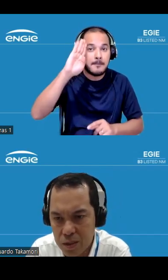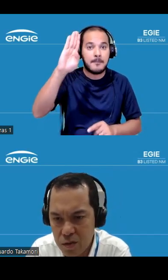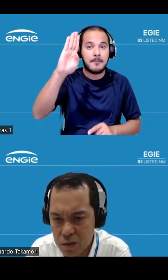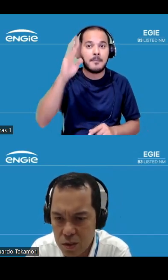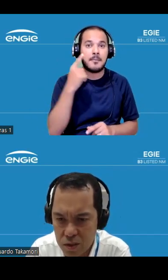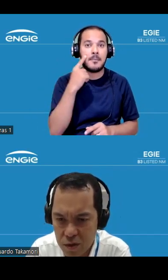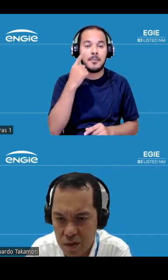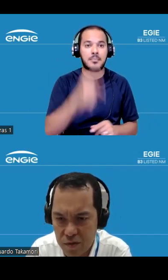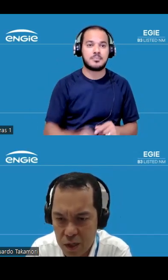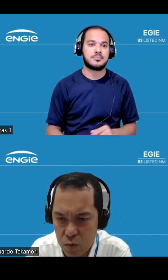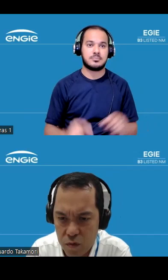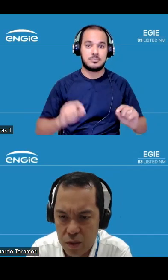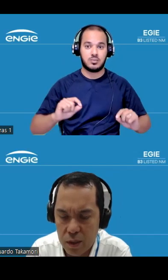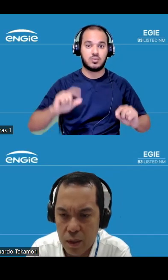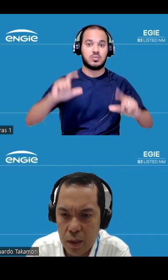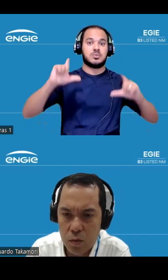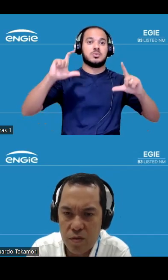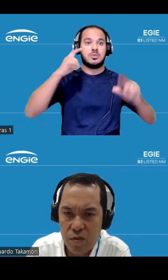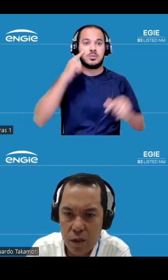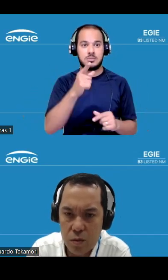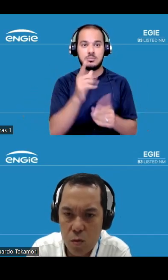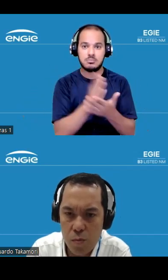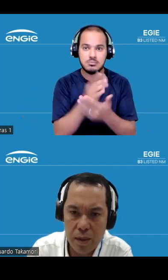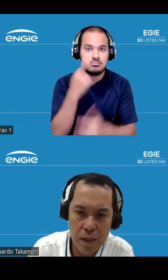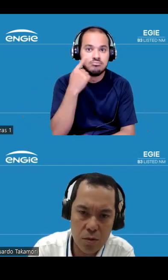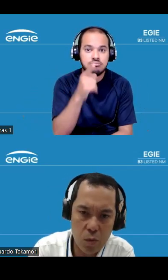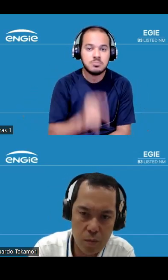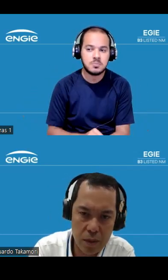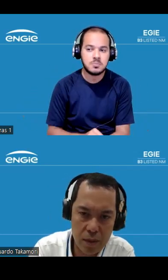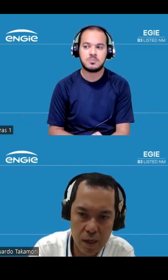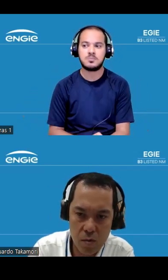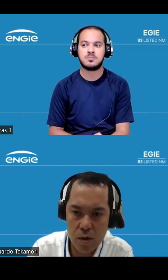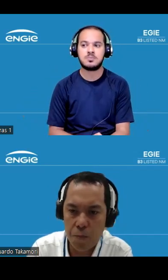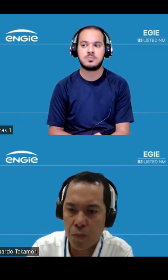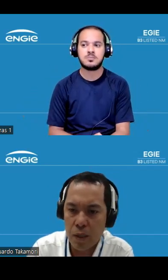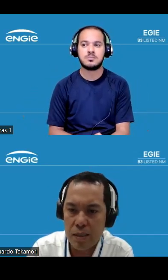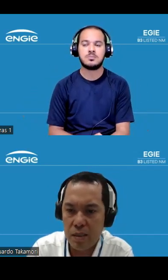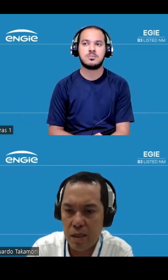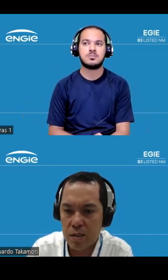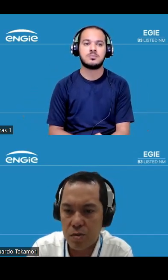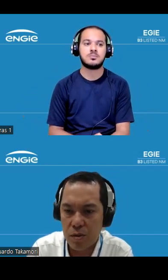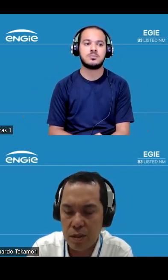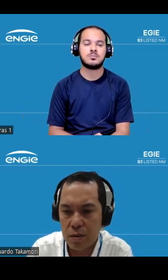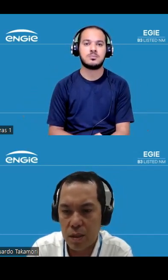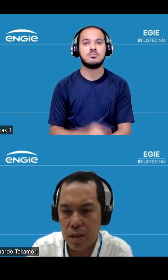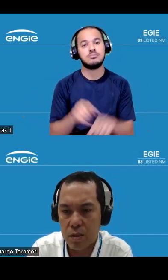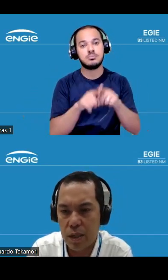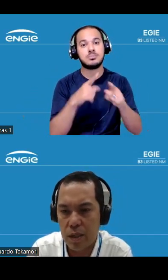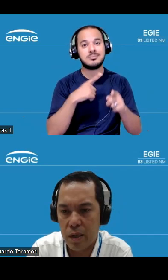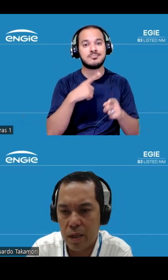mais expressivas a gente já fala de novo aqui do efeito combinado já no EBITDA agora das indenizações